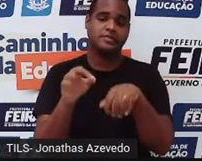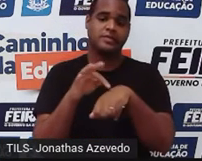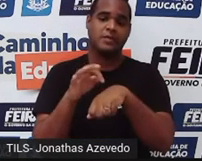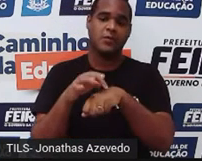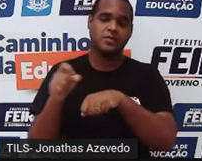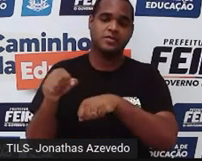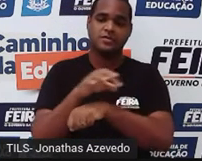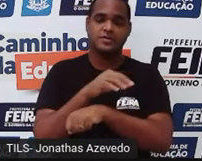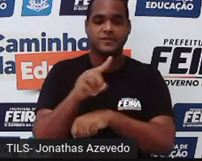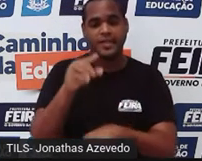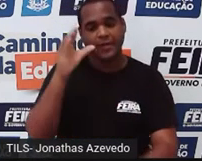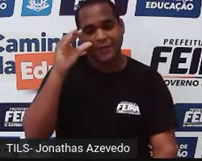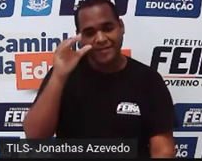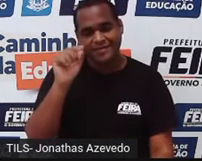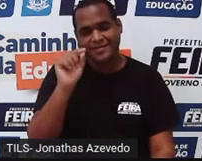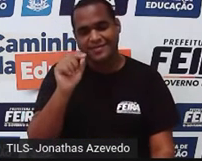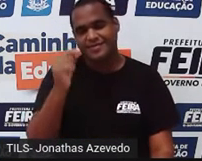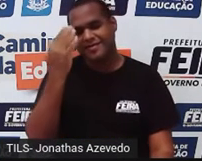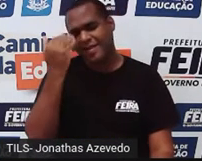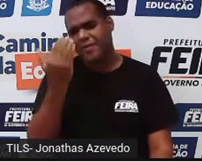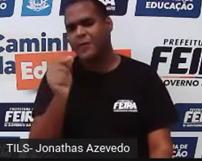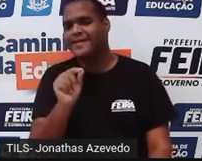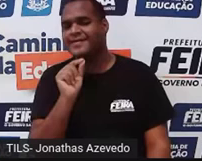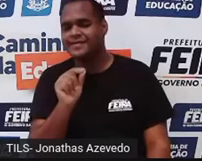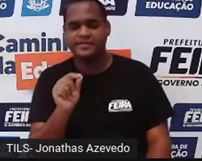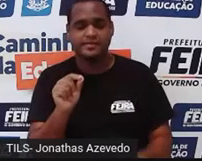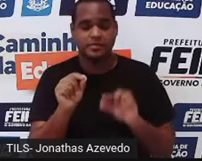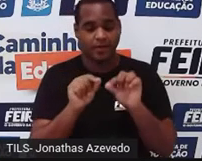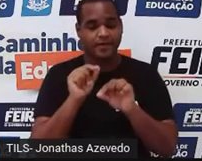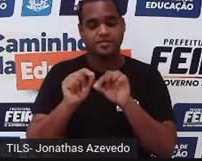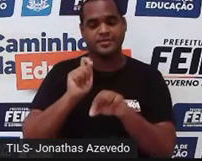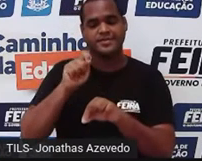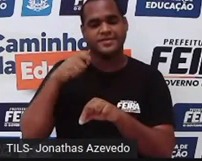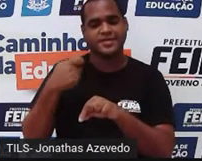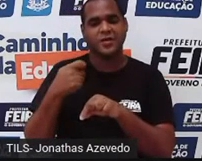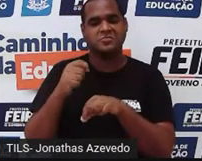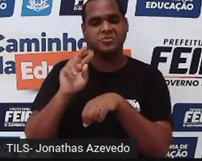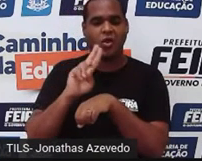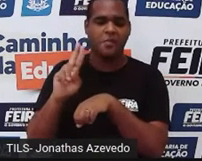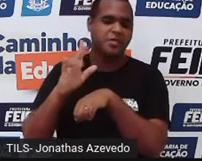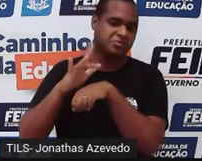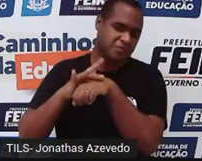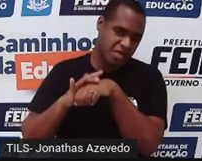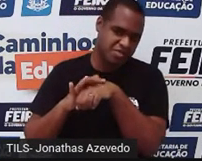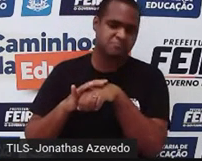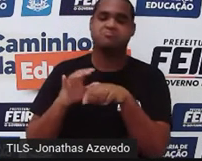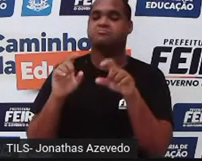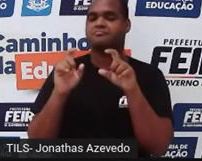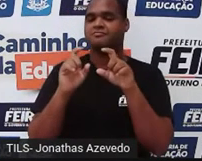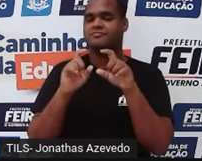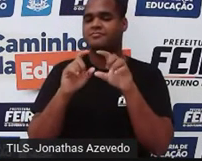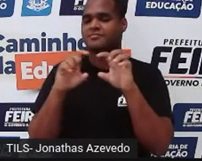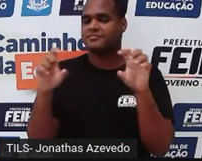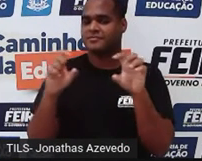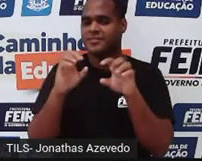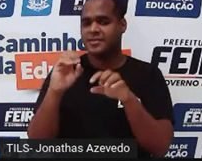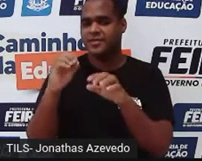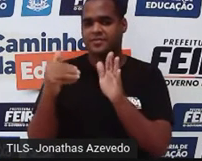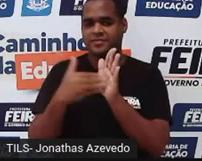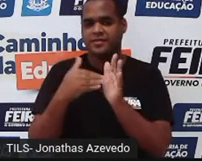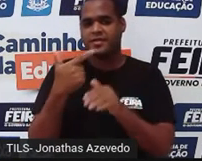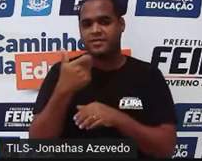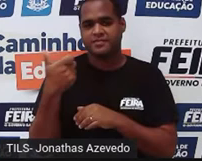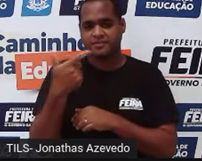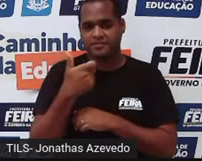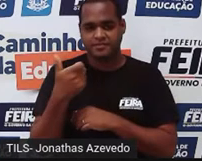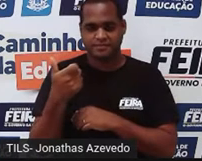está curioso, eu sei que você está curiosa para saber. O nome da doença que pertence aos números naturais entre 0 e 21